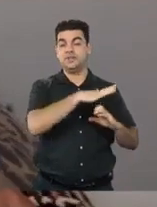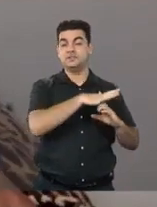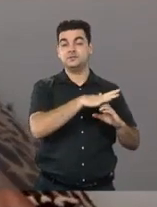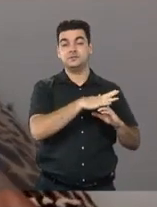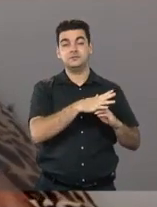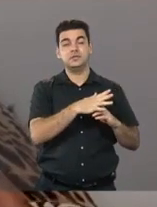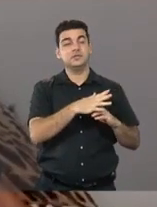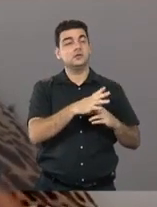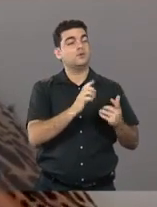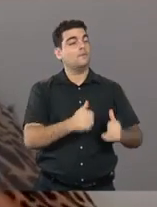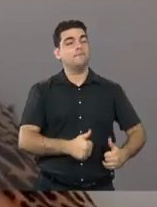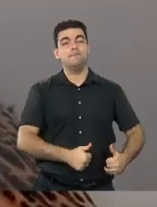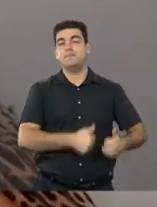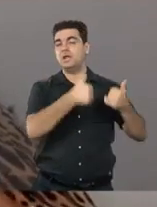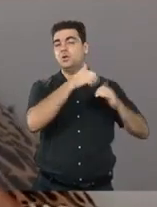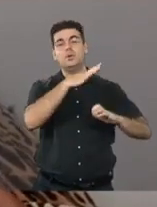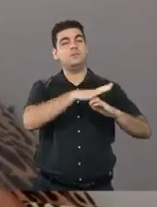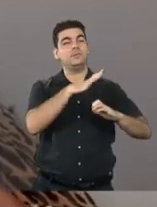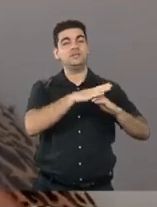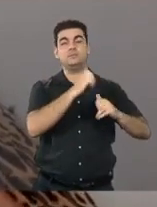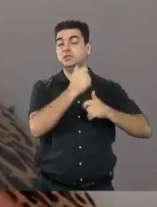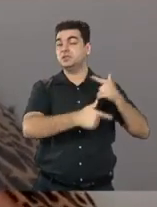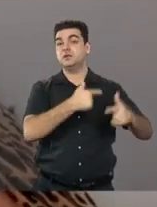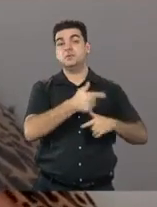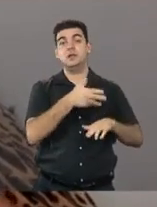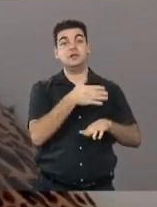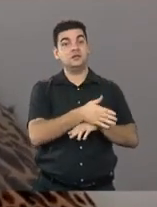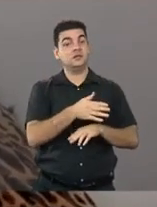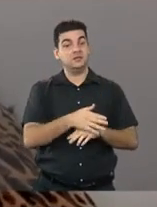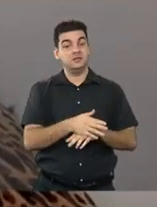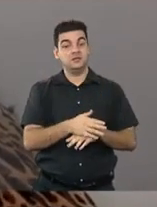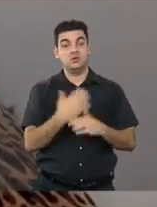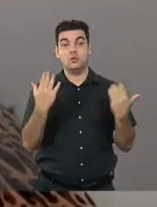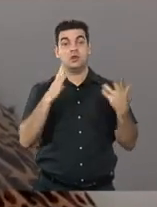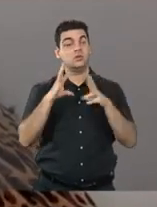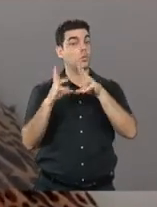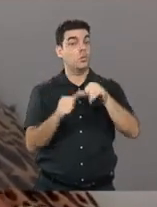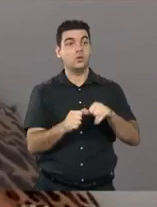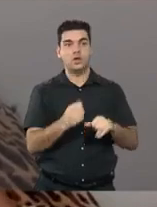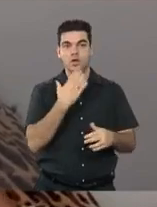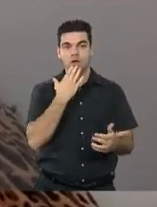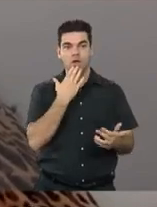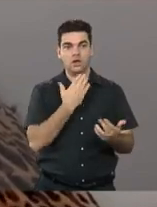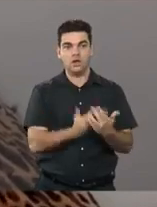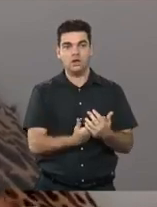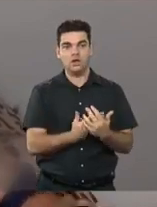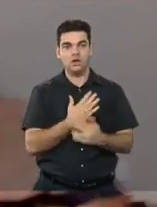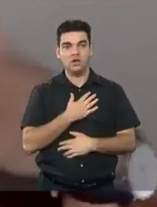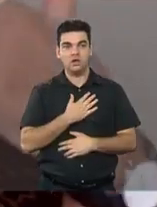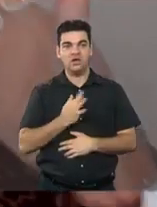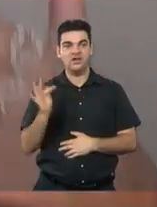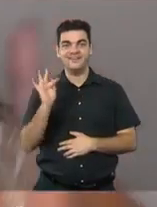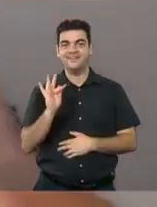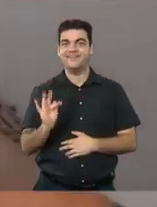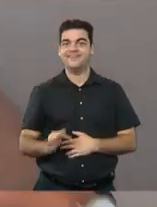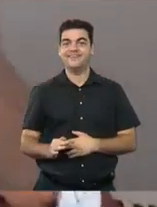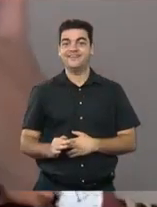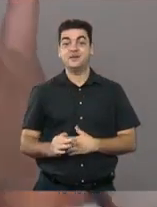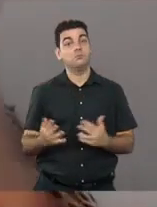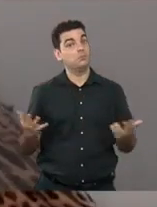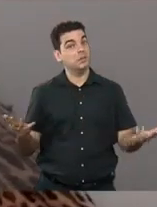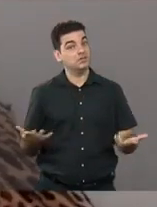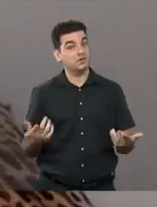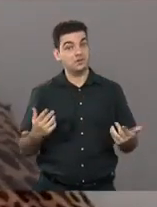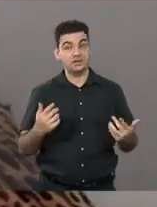enterou. E ganhou a melhor empresa para se trabalhar do varejo do mundo, em primeiro lugar. Então, assim, mas aí o desafio era você